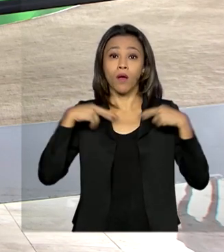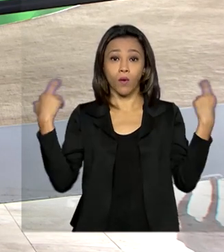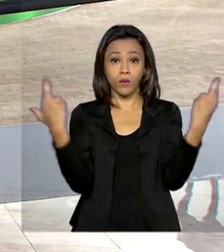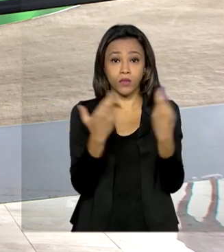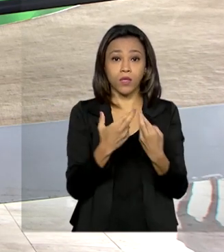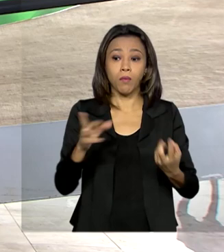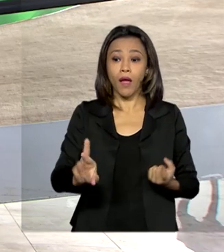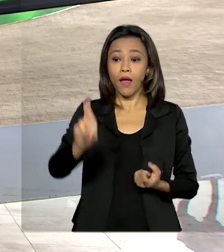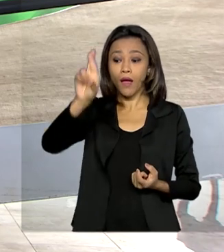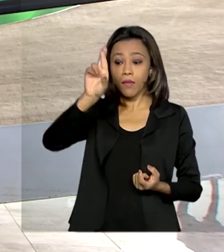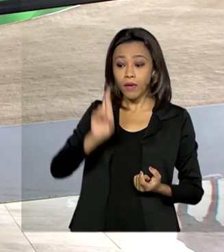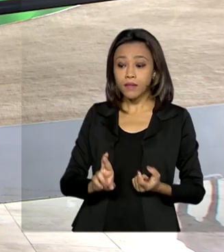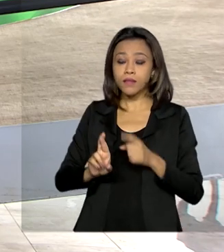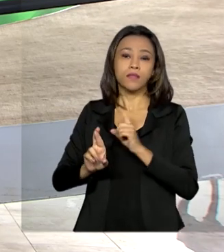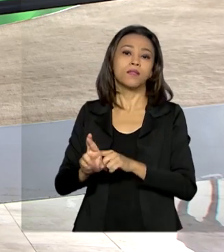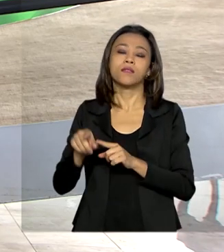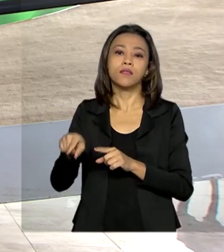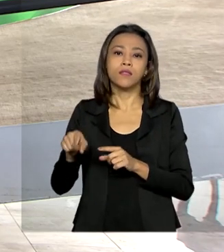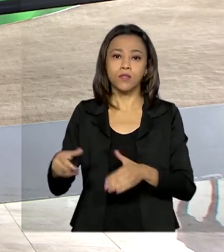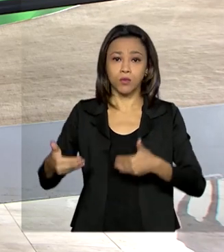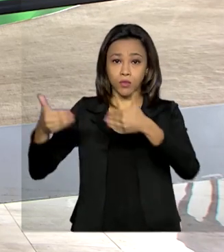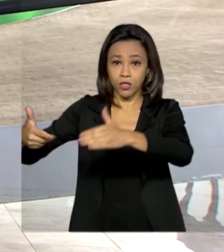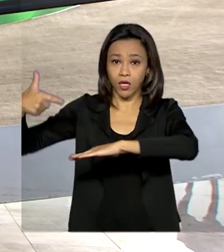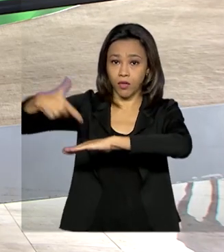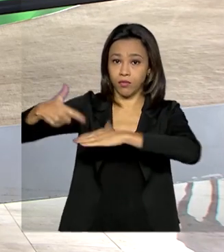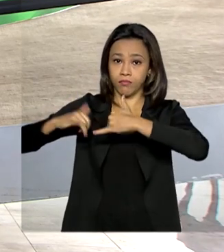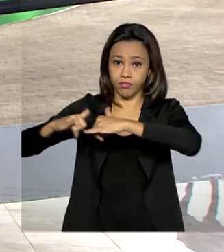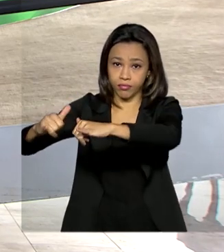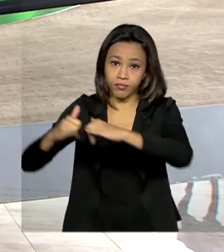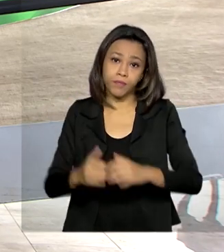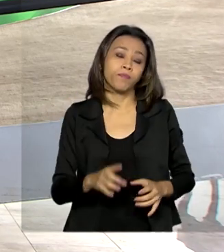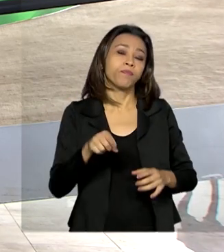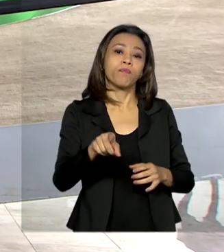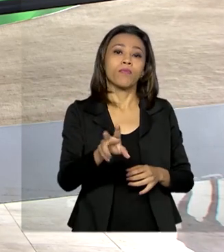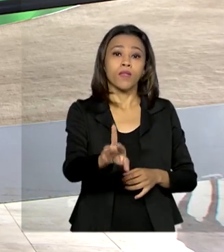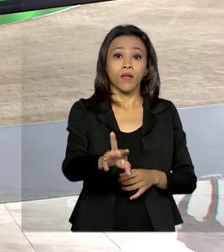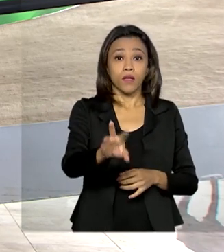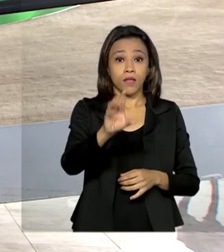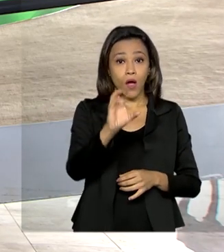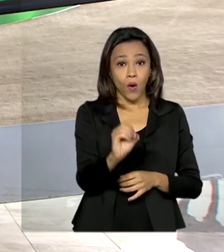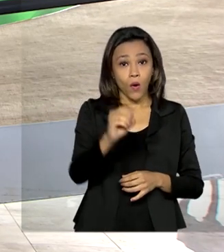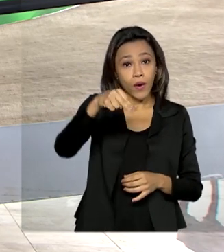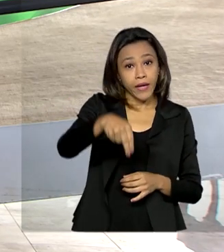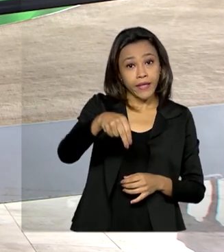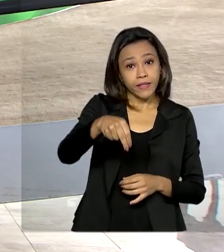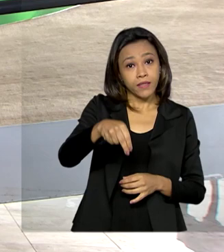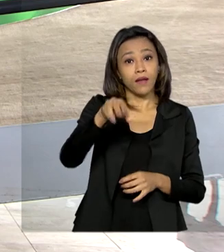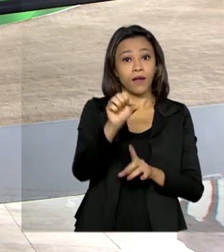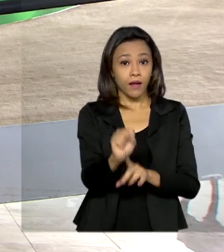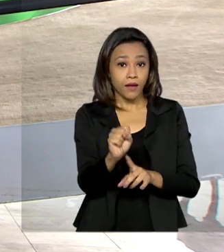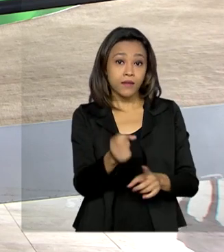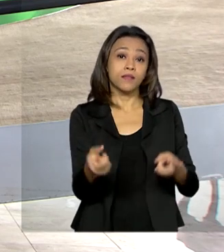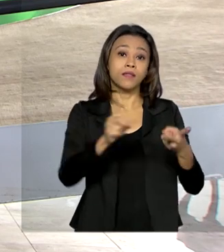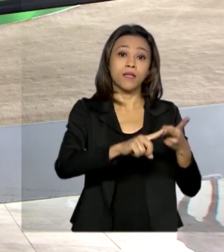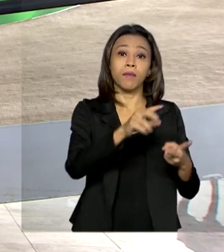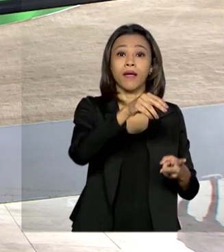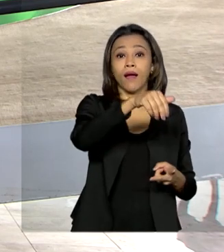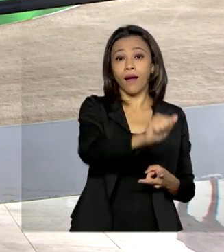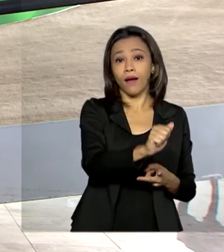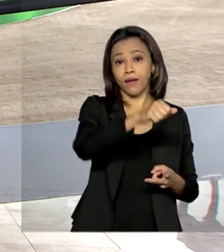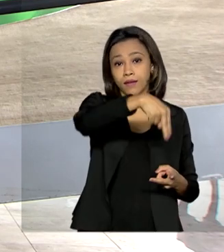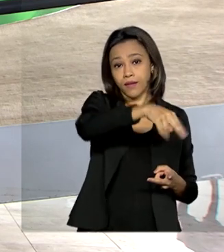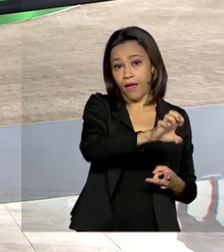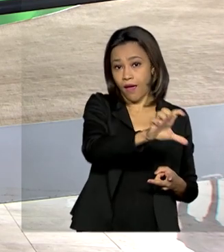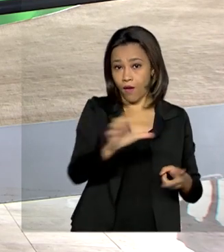representantes do Ministério de Minas e Energia, do Organizador Nacional do Sistema ONS e também da própria ANEEL. Um relatório